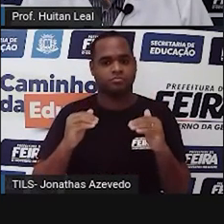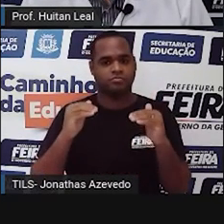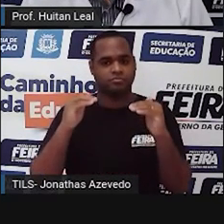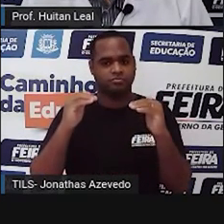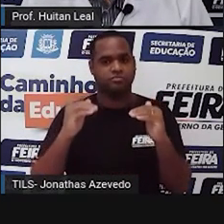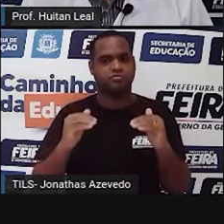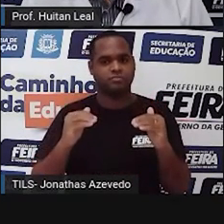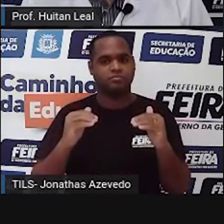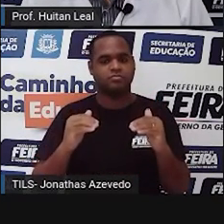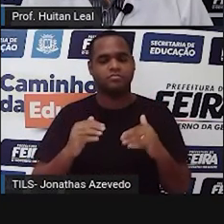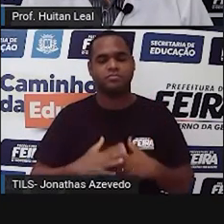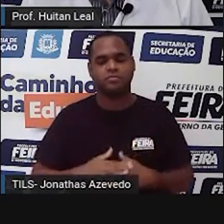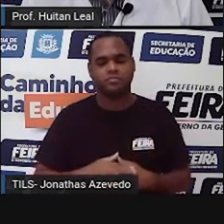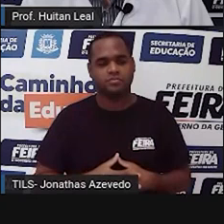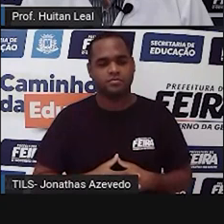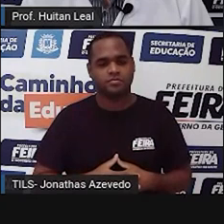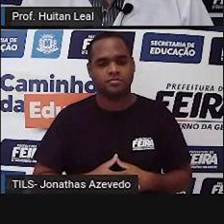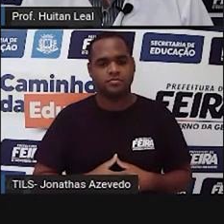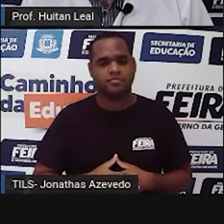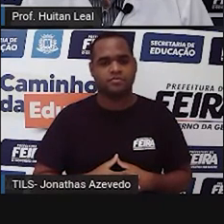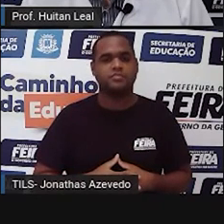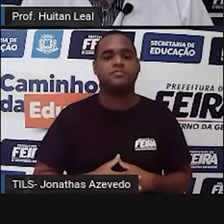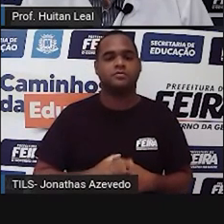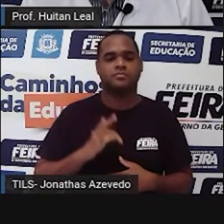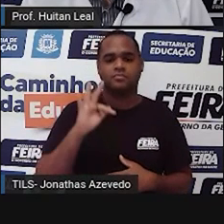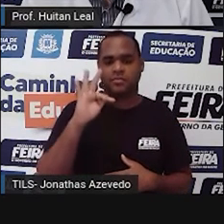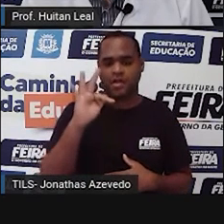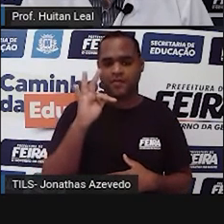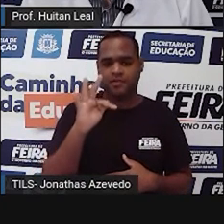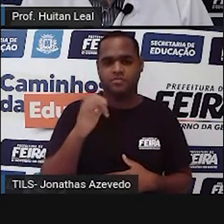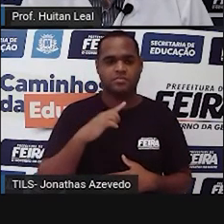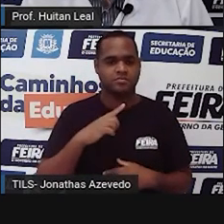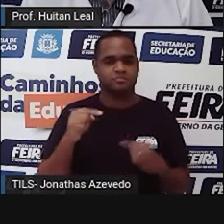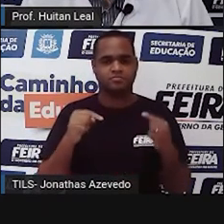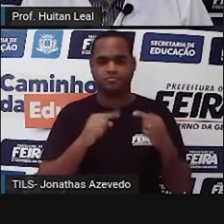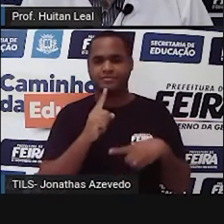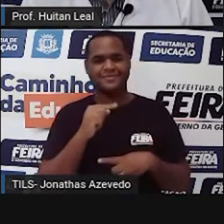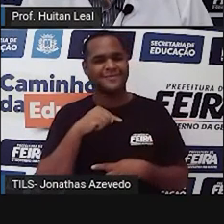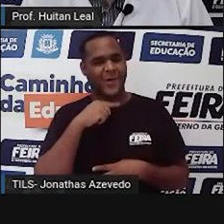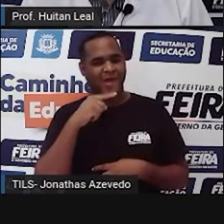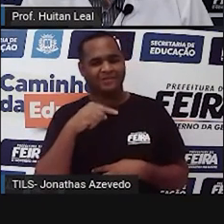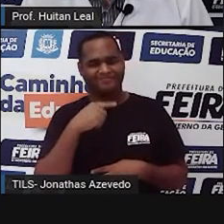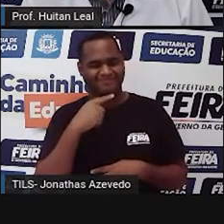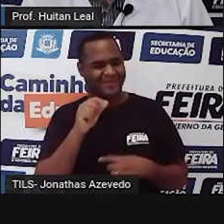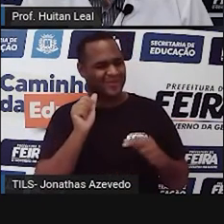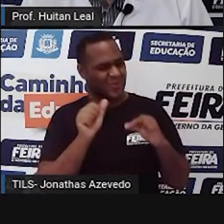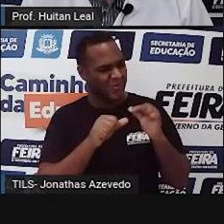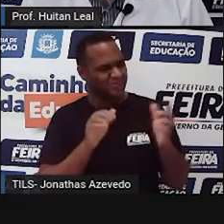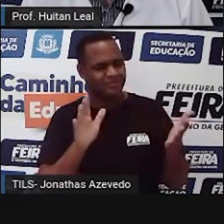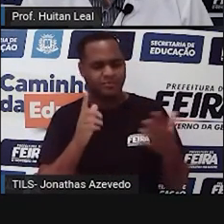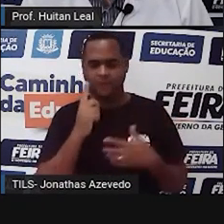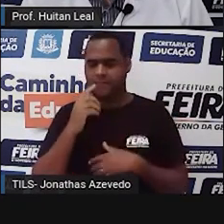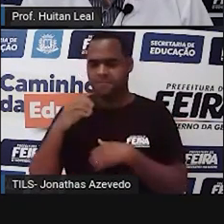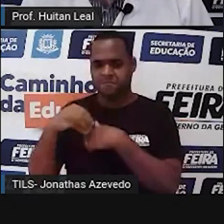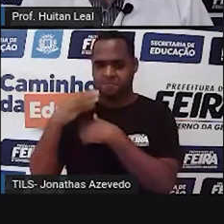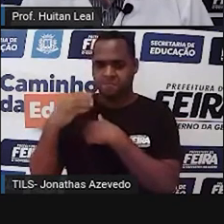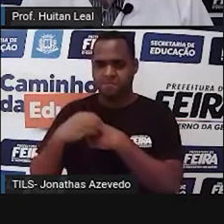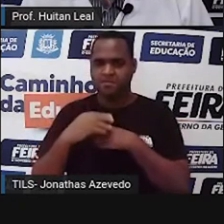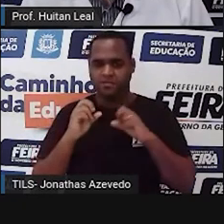turma. F. Não estou a par de nenhuma mudança, mas vou me informar. G.